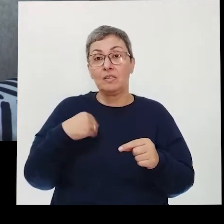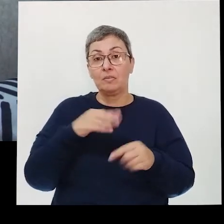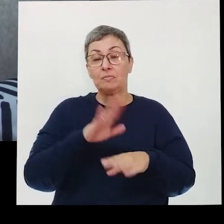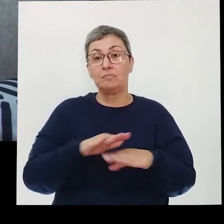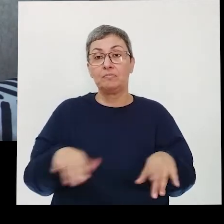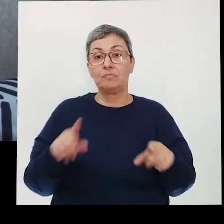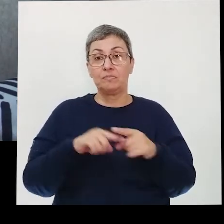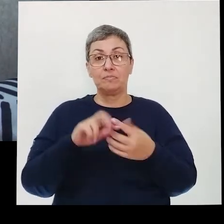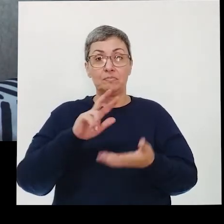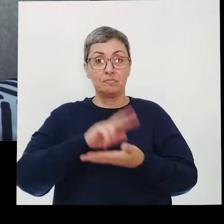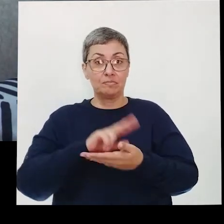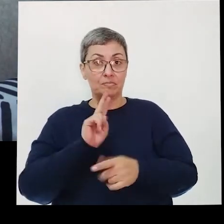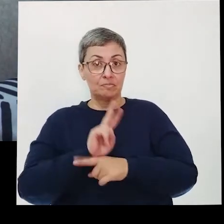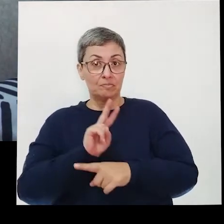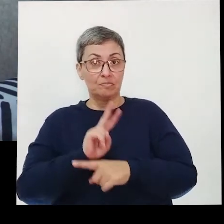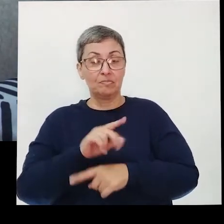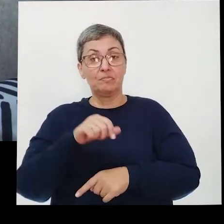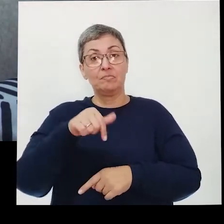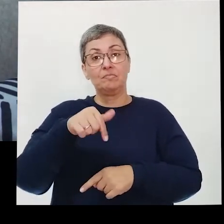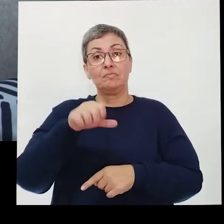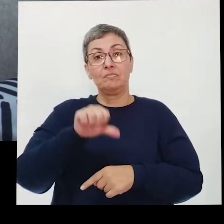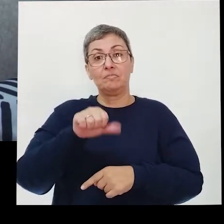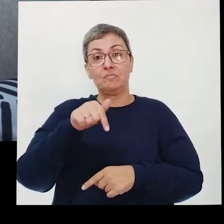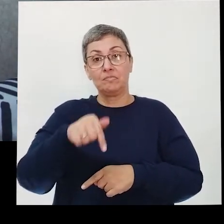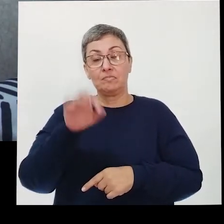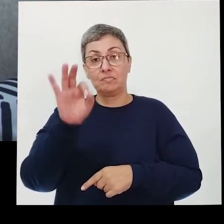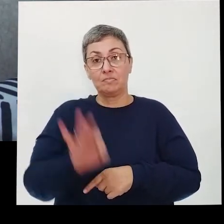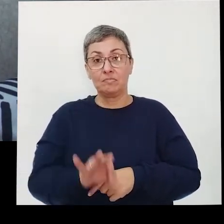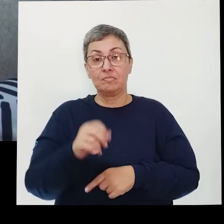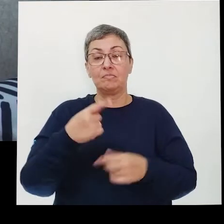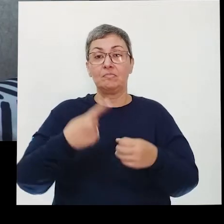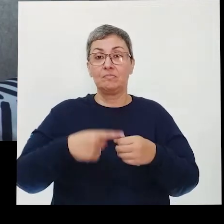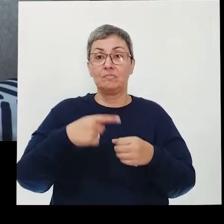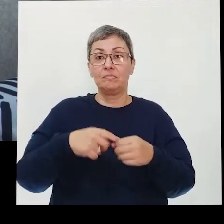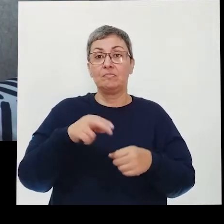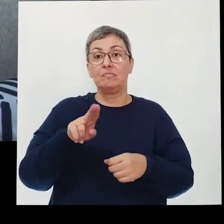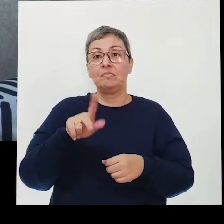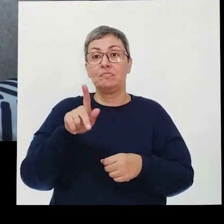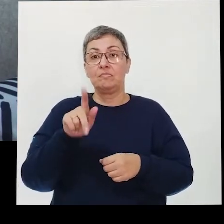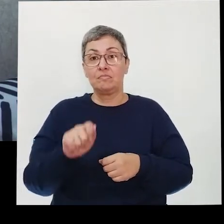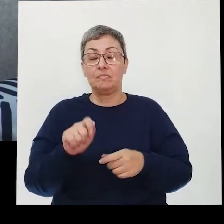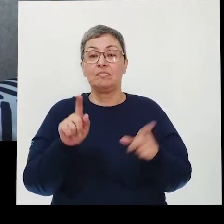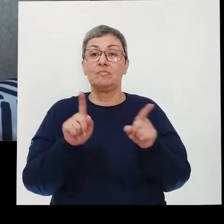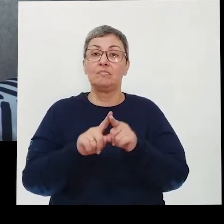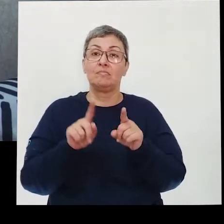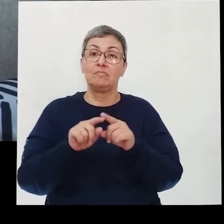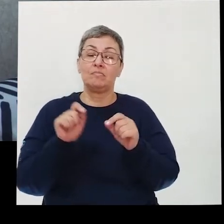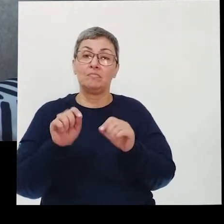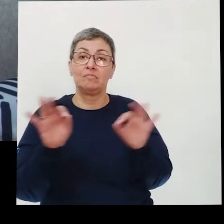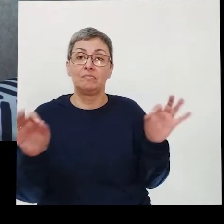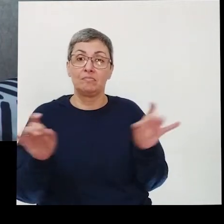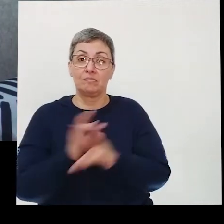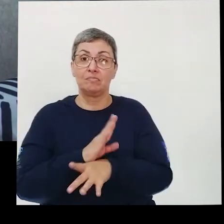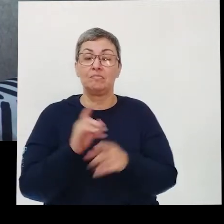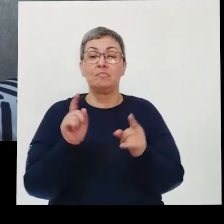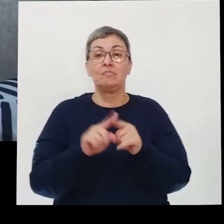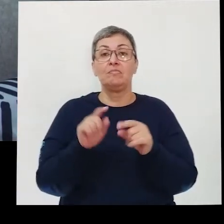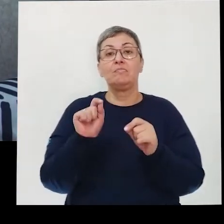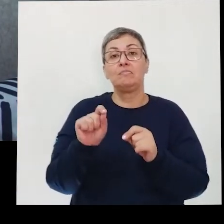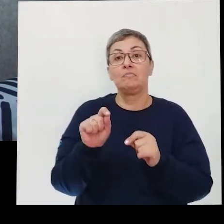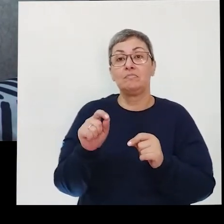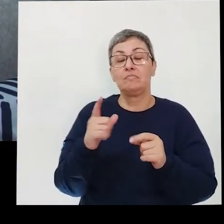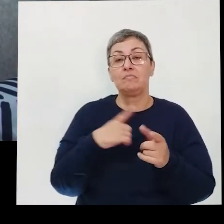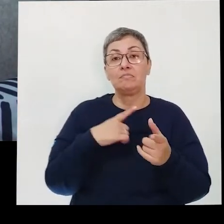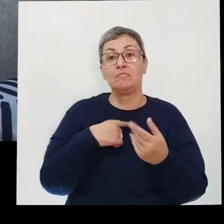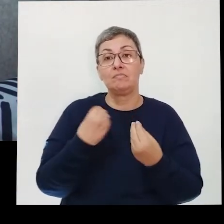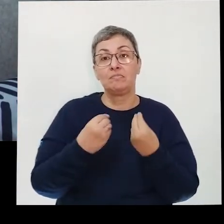de observação. Em 97% dos casos, nas cidades que tem a UPA, os casos são solucionados ali mesmo. Aí